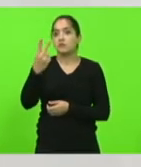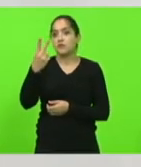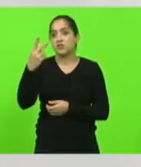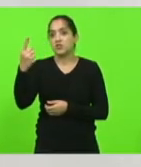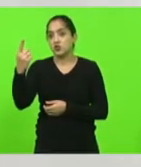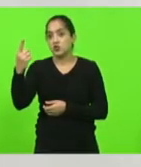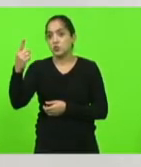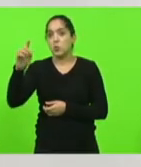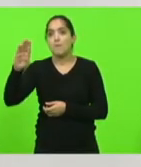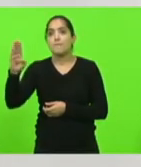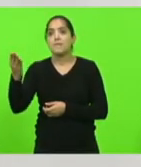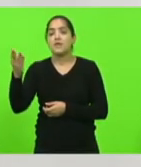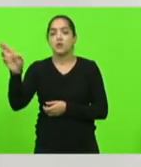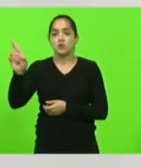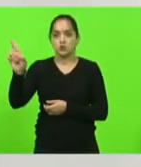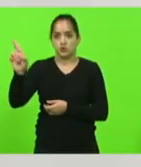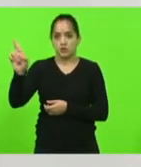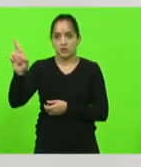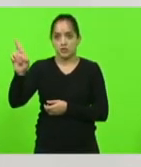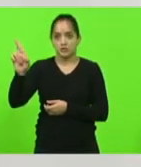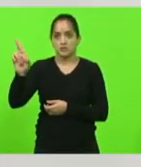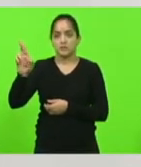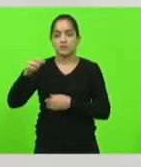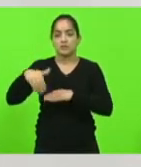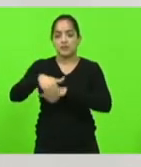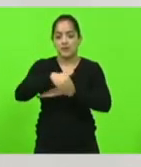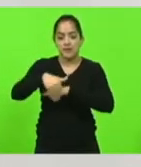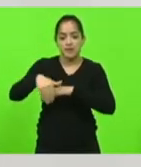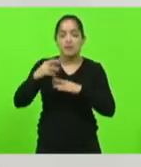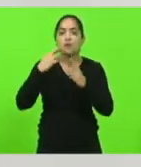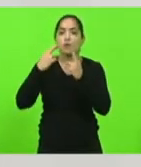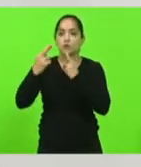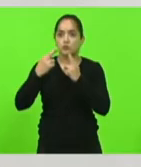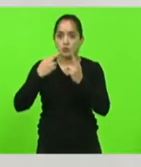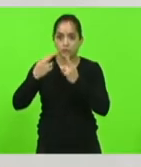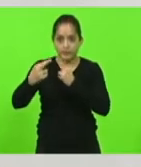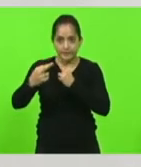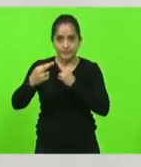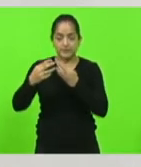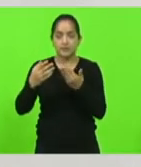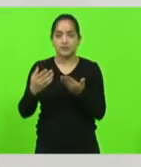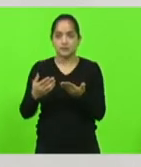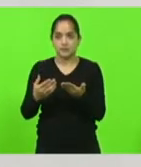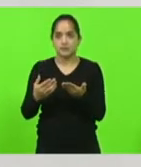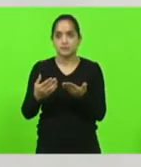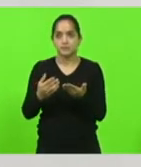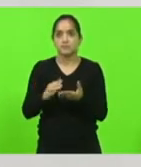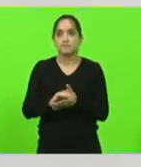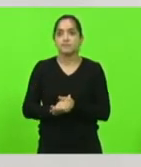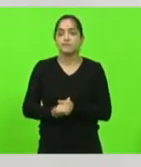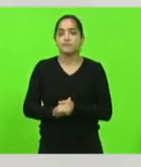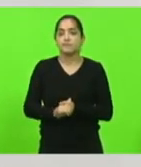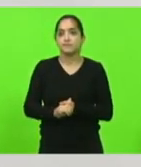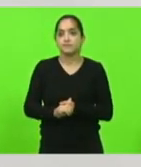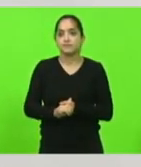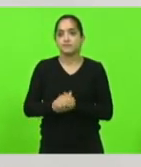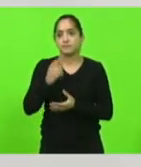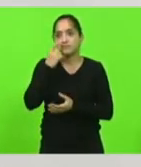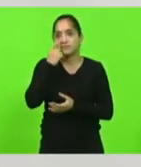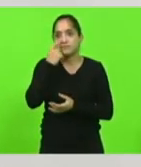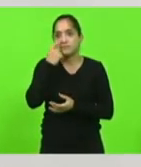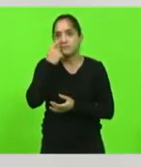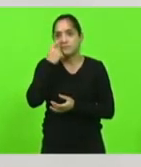bilhões de reais em rodovias vinte e um bilhões de reais para seis mil quilômetros que nós temos